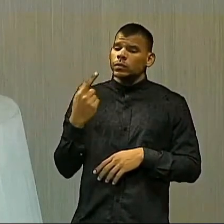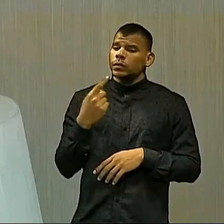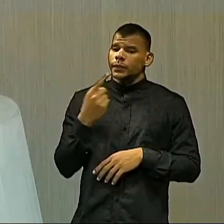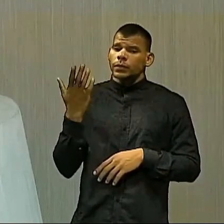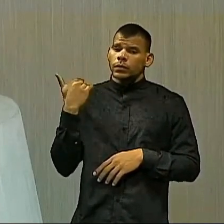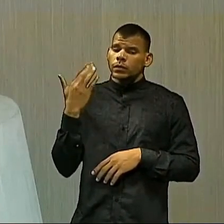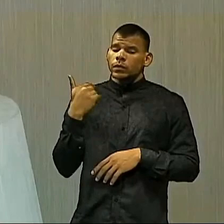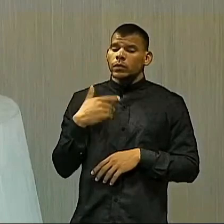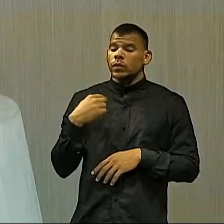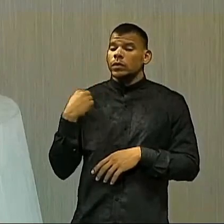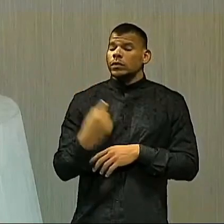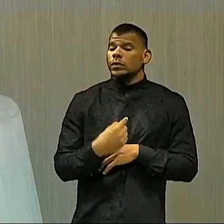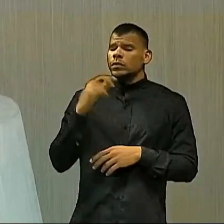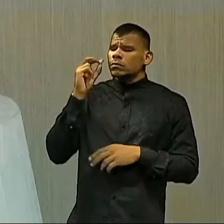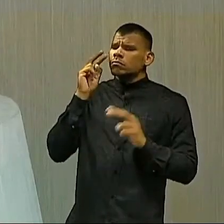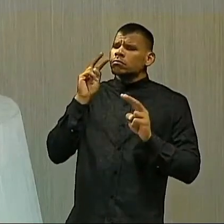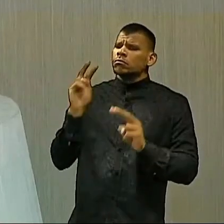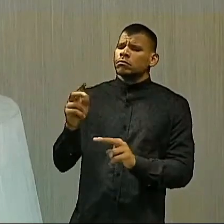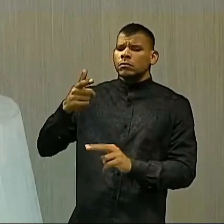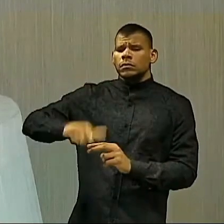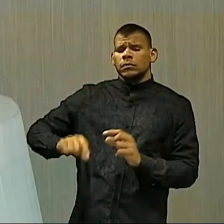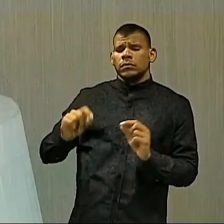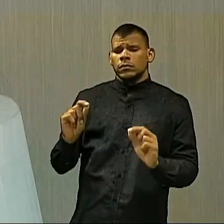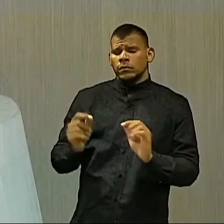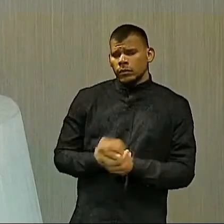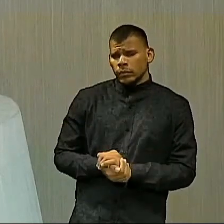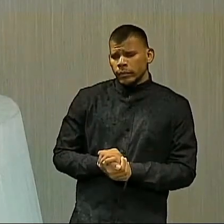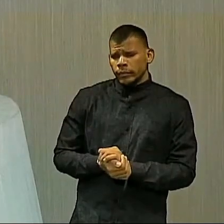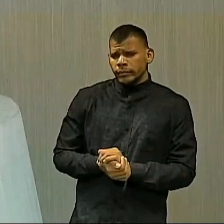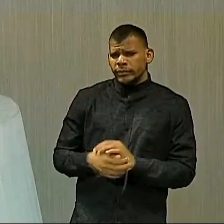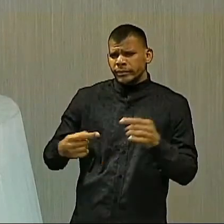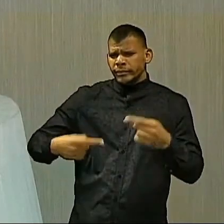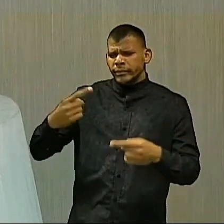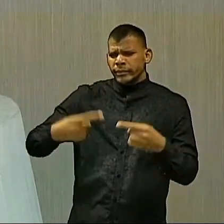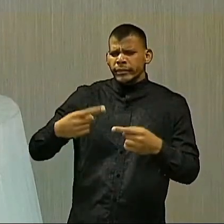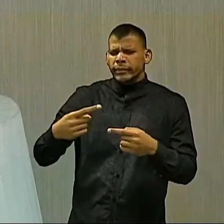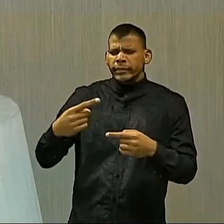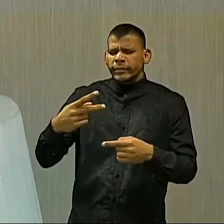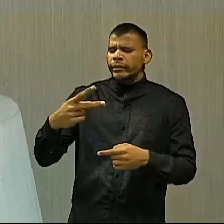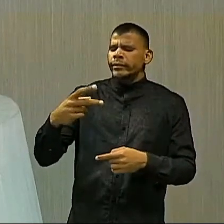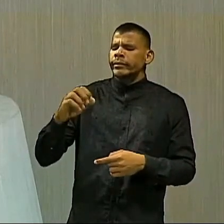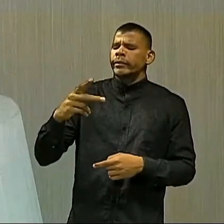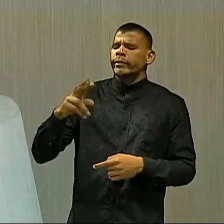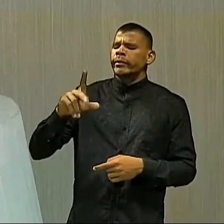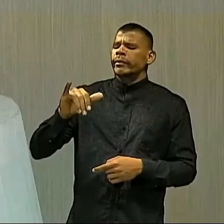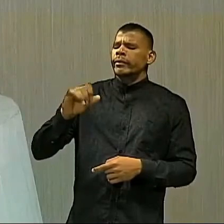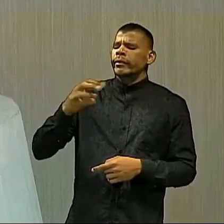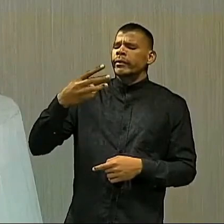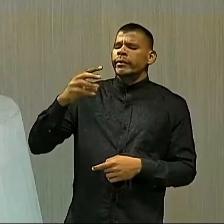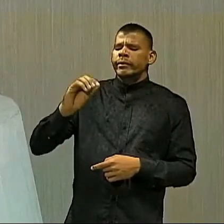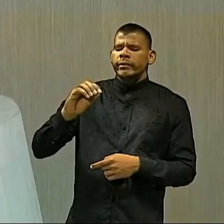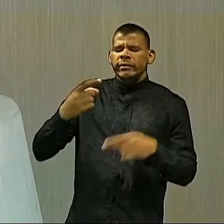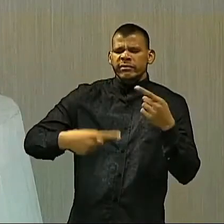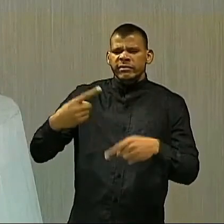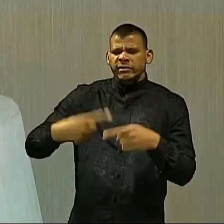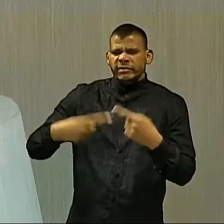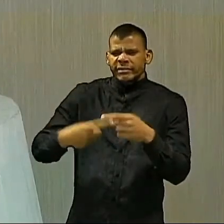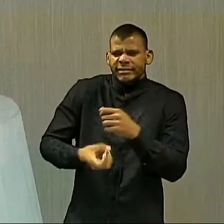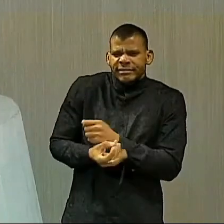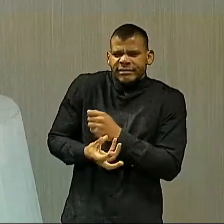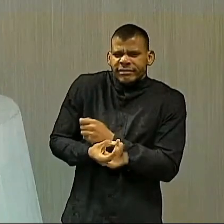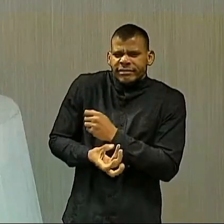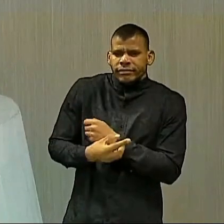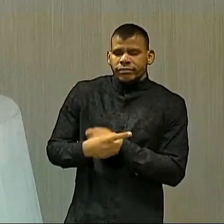O que nós estamos vendo é essa política populista, essa politicagem barata,